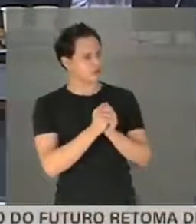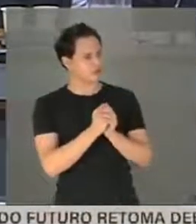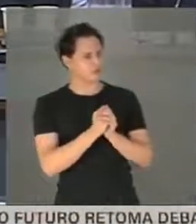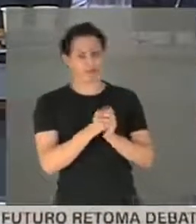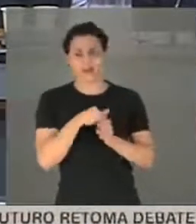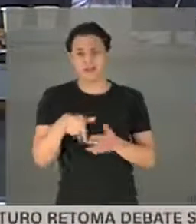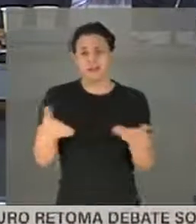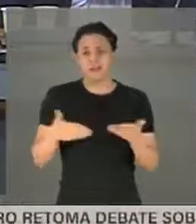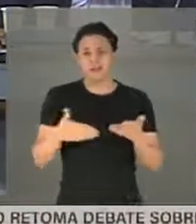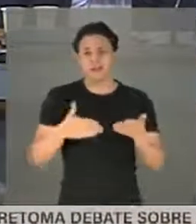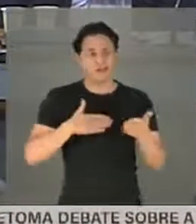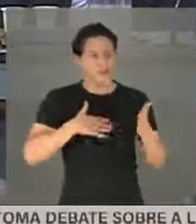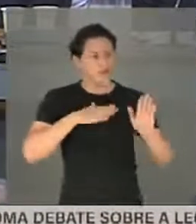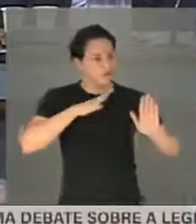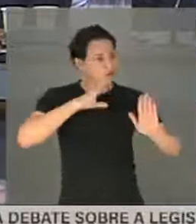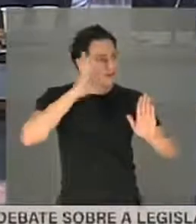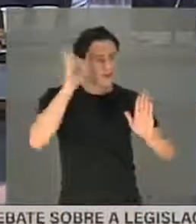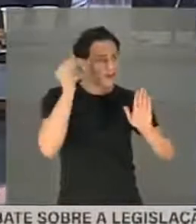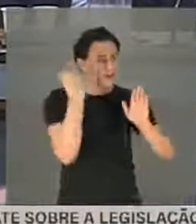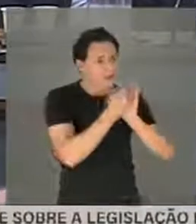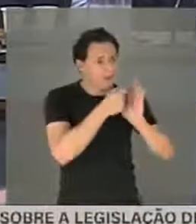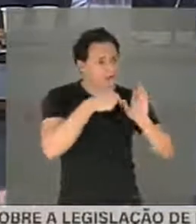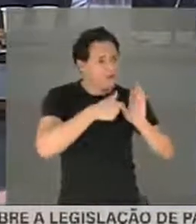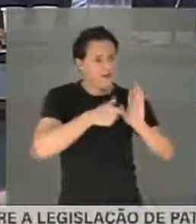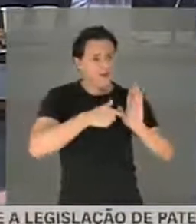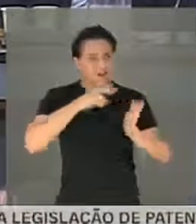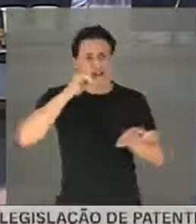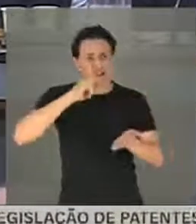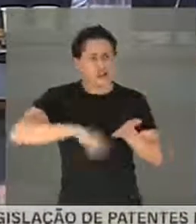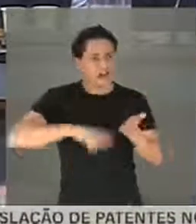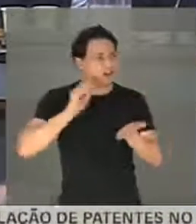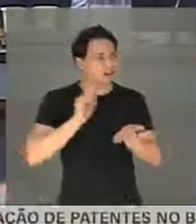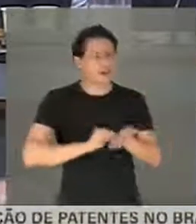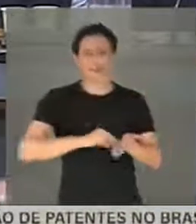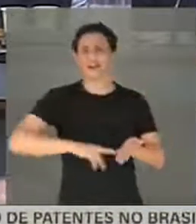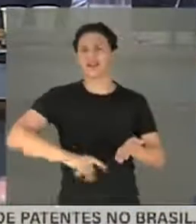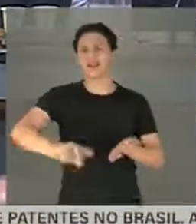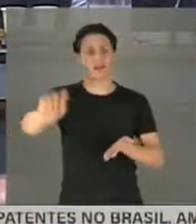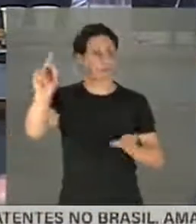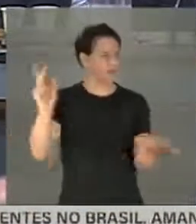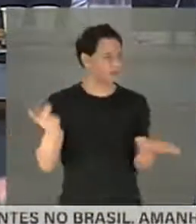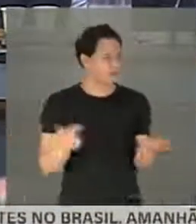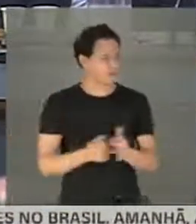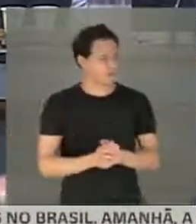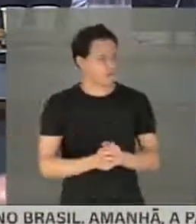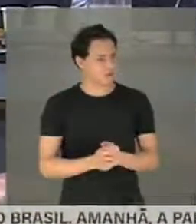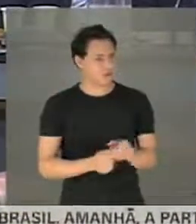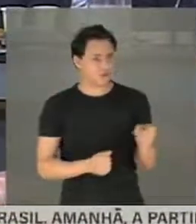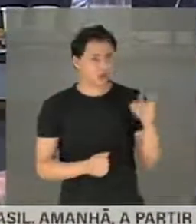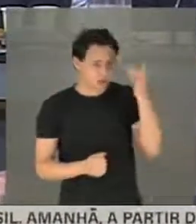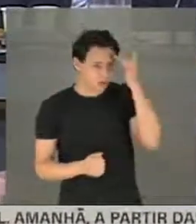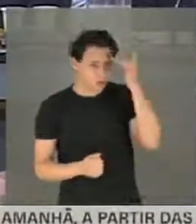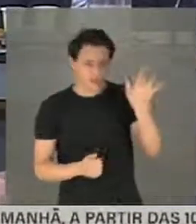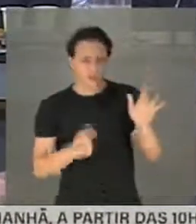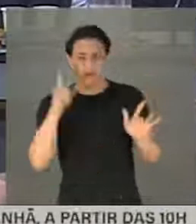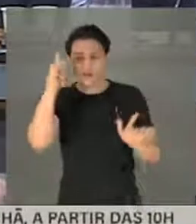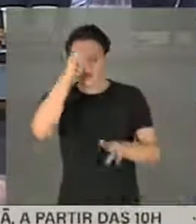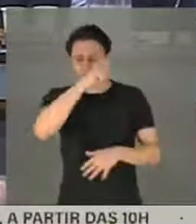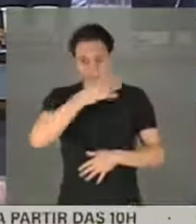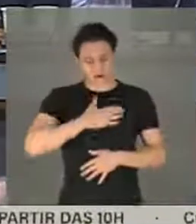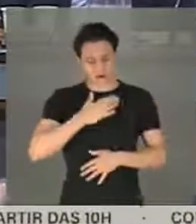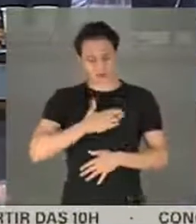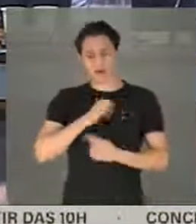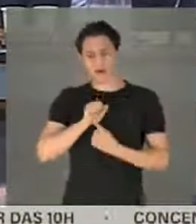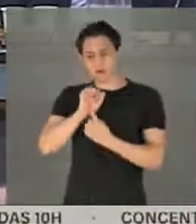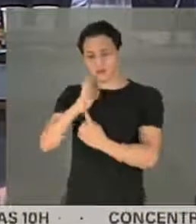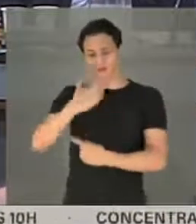aqui no Senado Federal, há de infinito. E o senhor não sabe como é que é difícil para mim expor a mim,